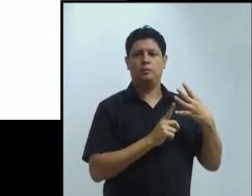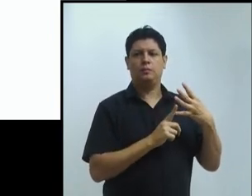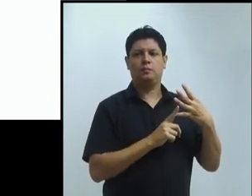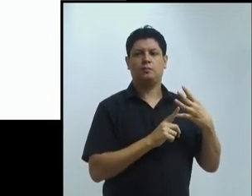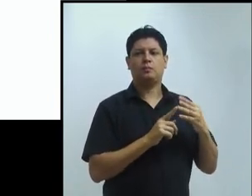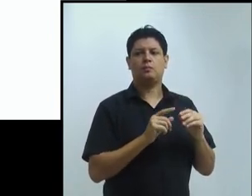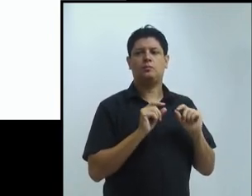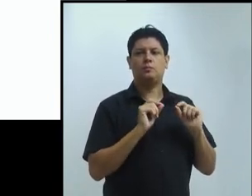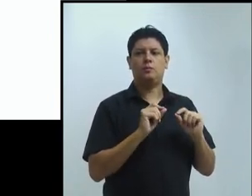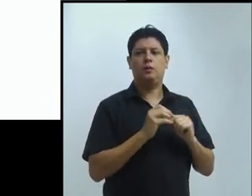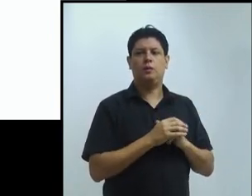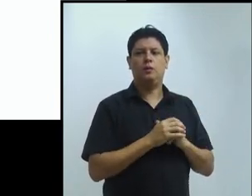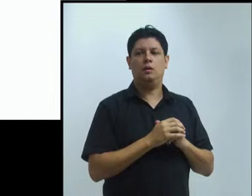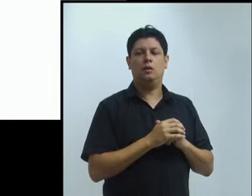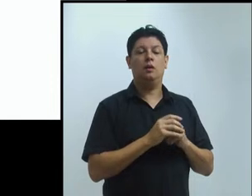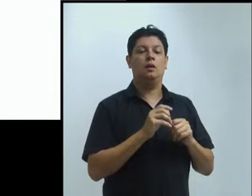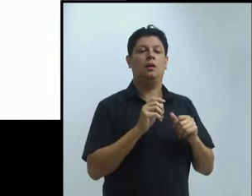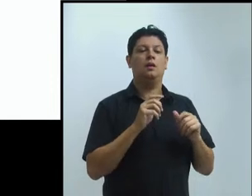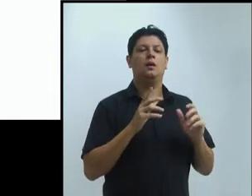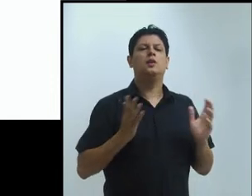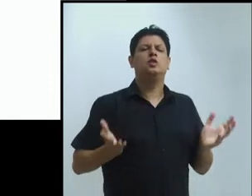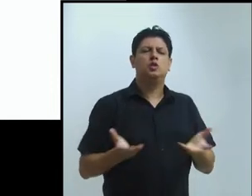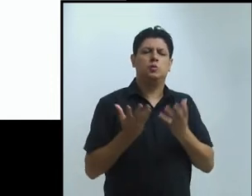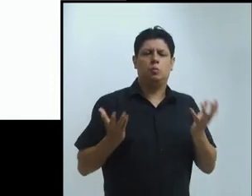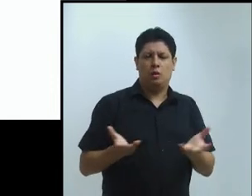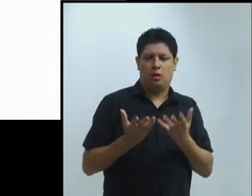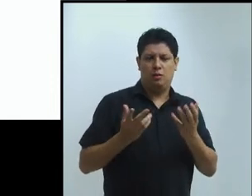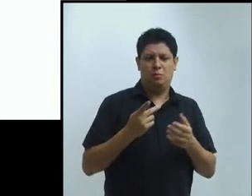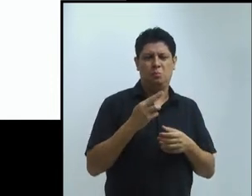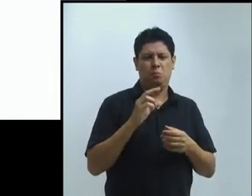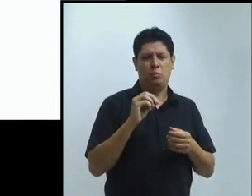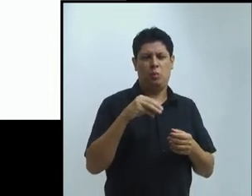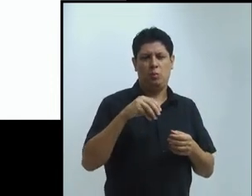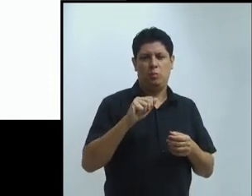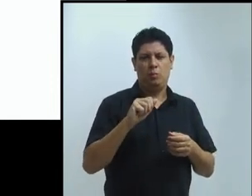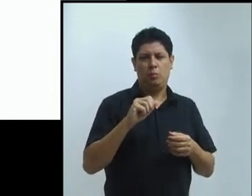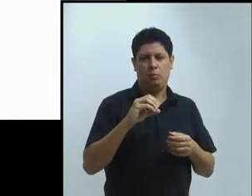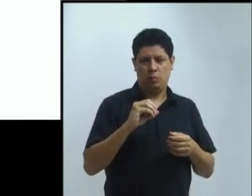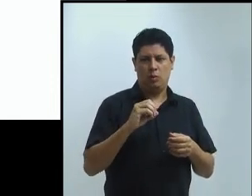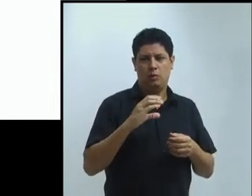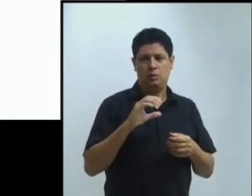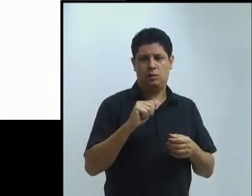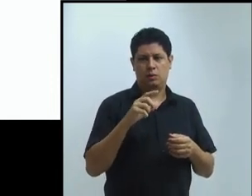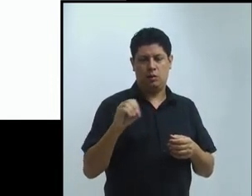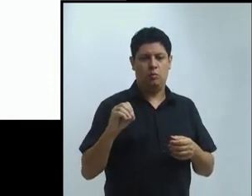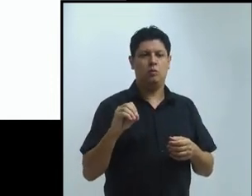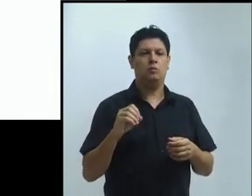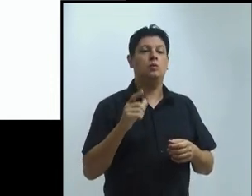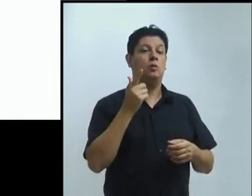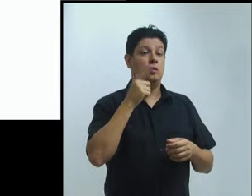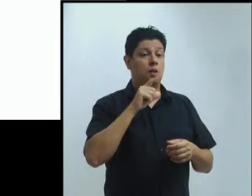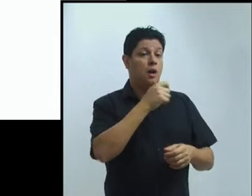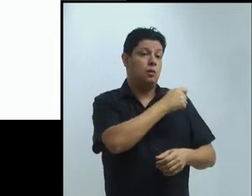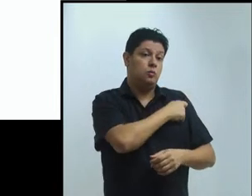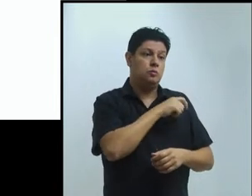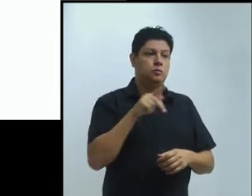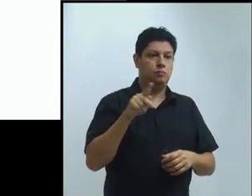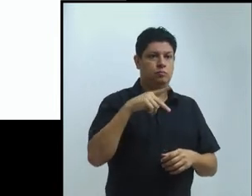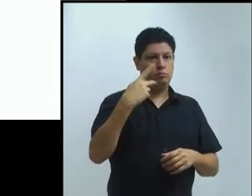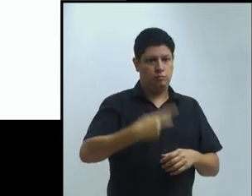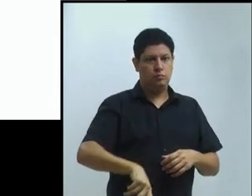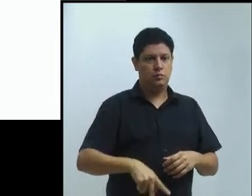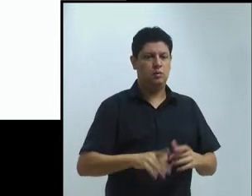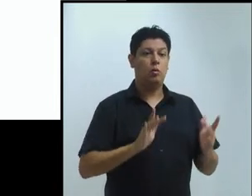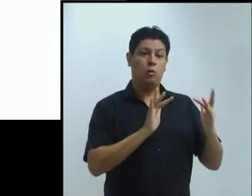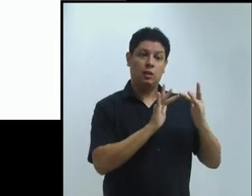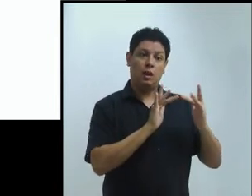quadro. O tema, a recomendação, todos esses itens, inclusive quem é a subunidade